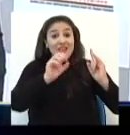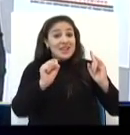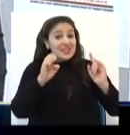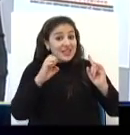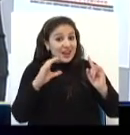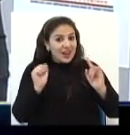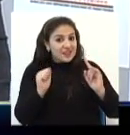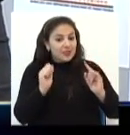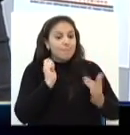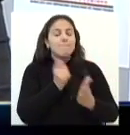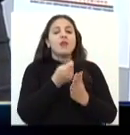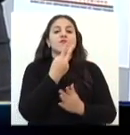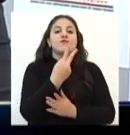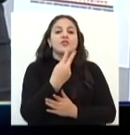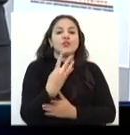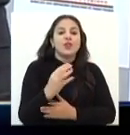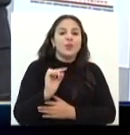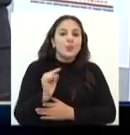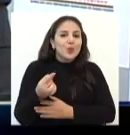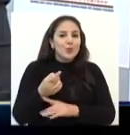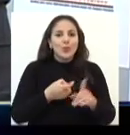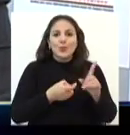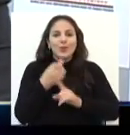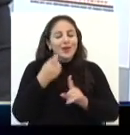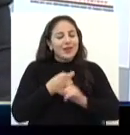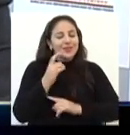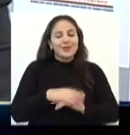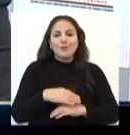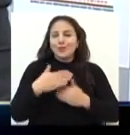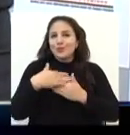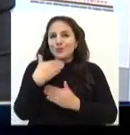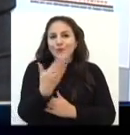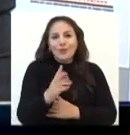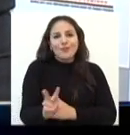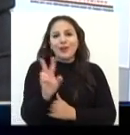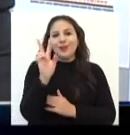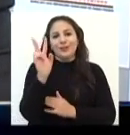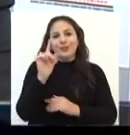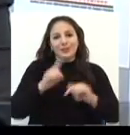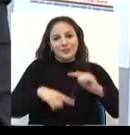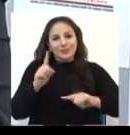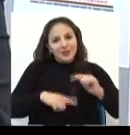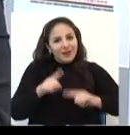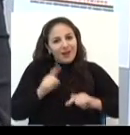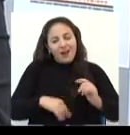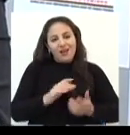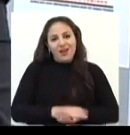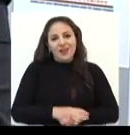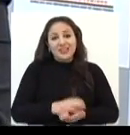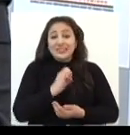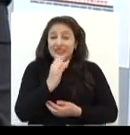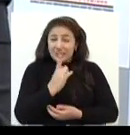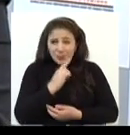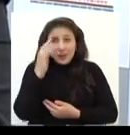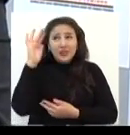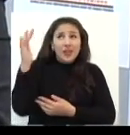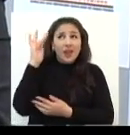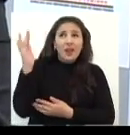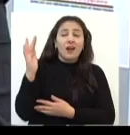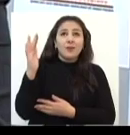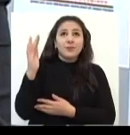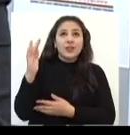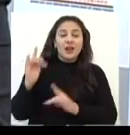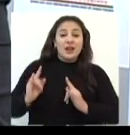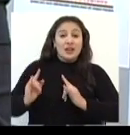se paga R$ 24 mil por mês. Então, é muito fora do valor do mercado. Para ter um exemplo, o prédio que estava sim instalado,